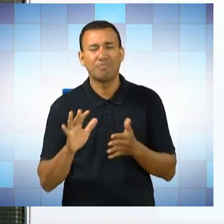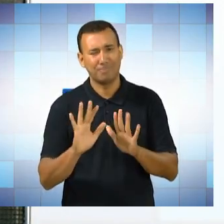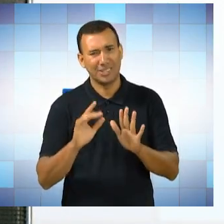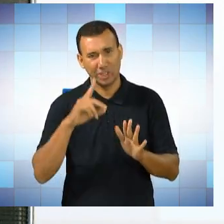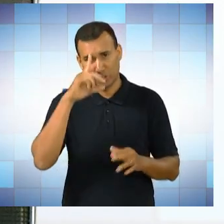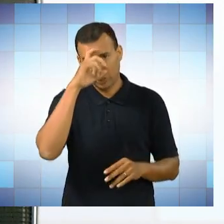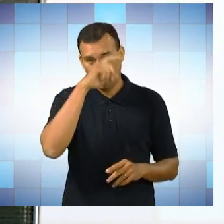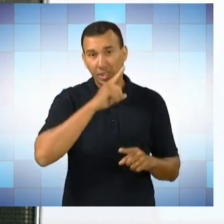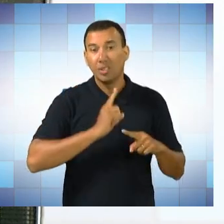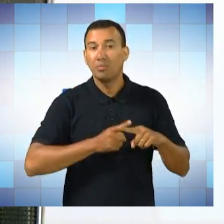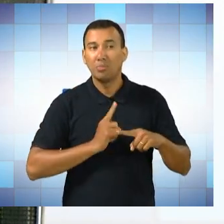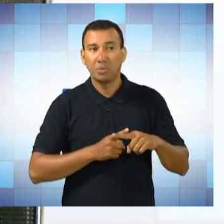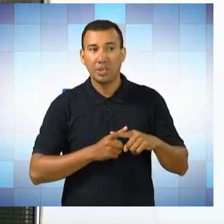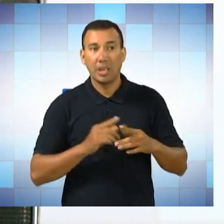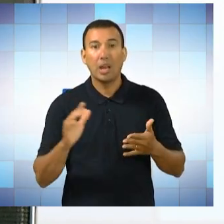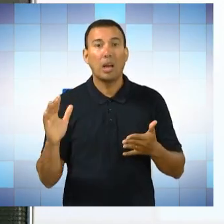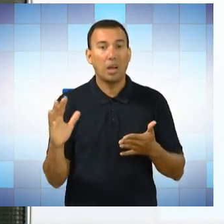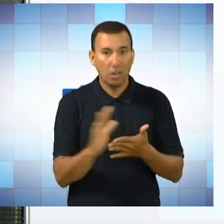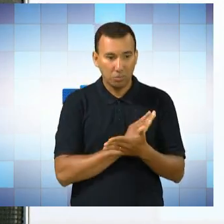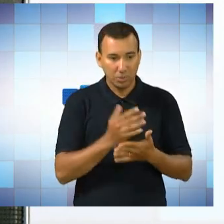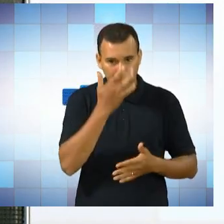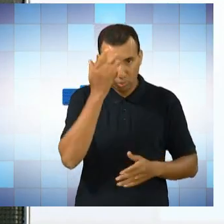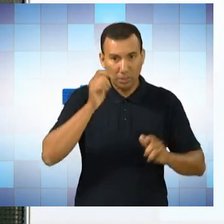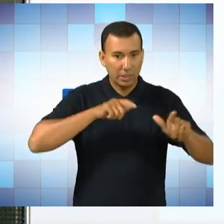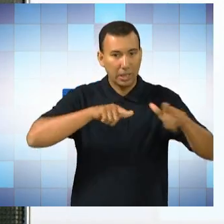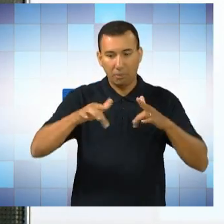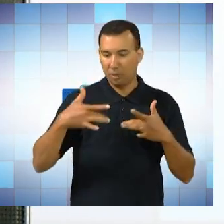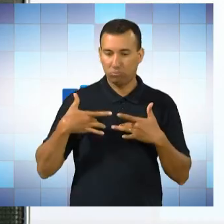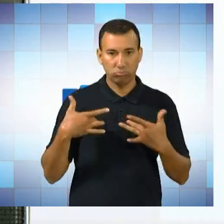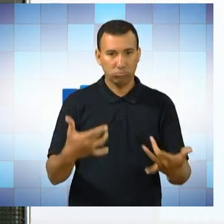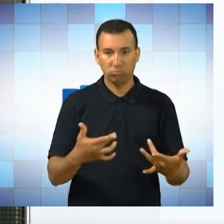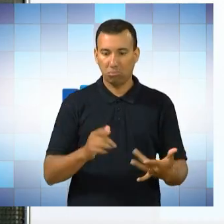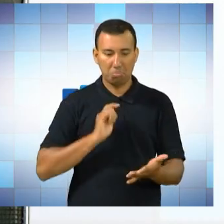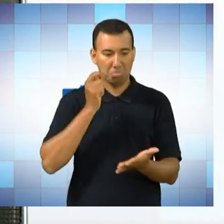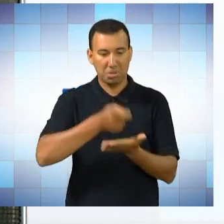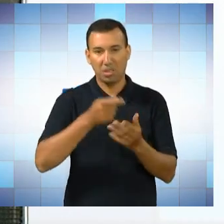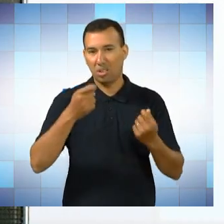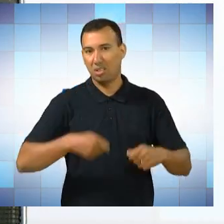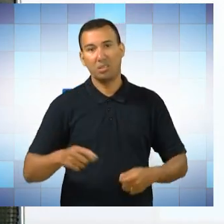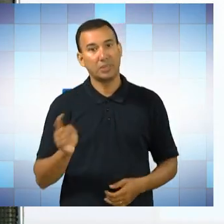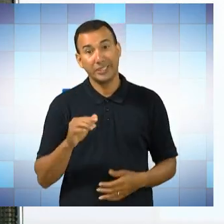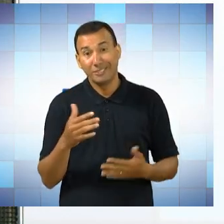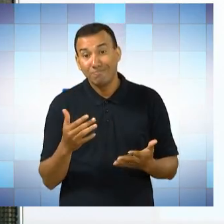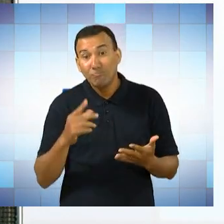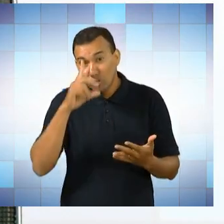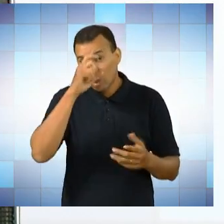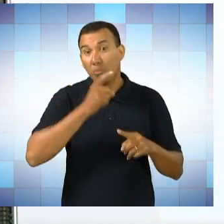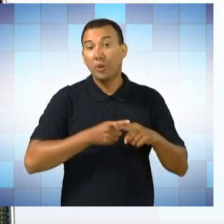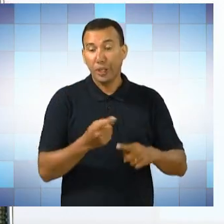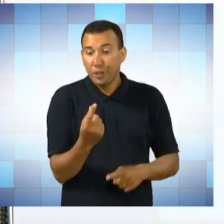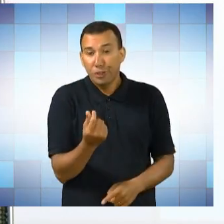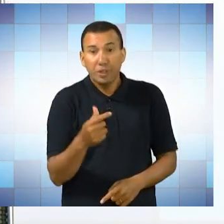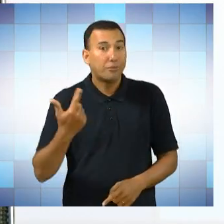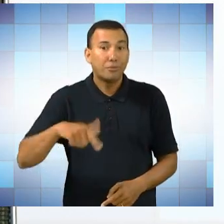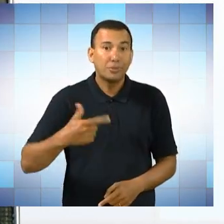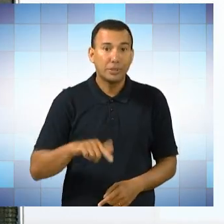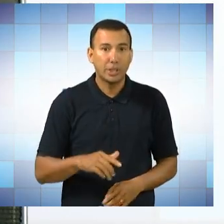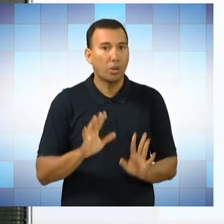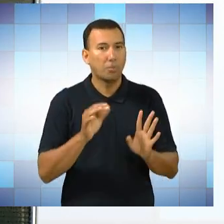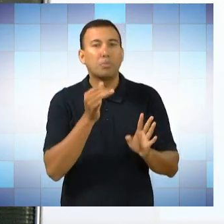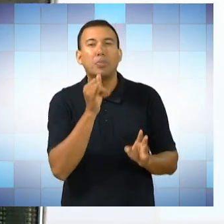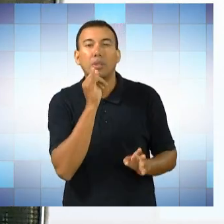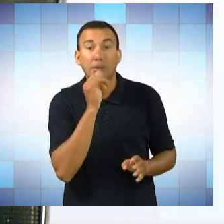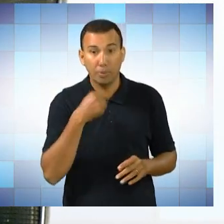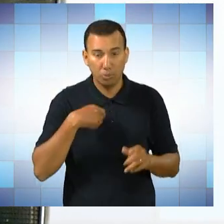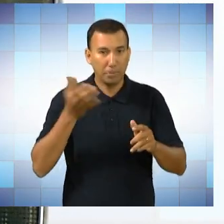geralmente as pessoas fazem de forma até voluntária o trabalho, né? A gente, para começar uma iniciativa esse mesmo da penitenciária, eu trabalhei seis meses de